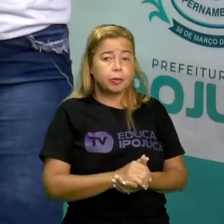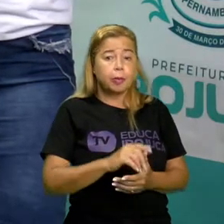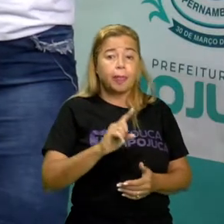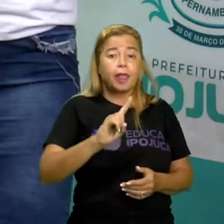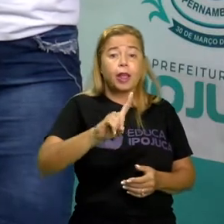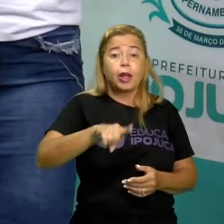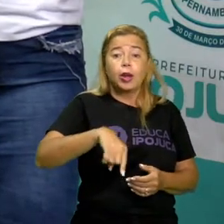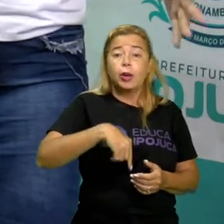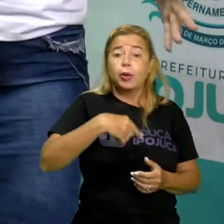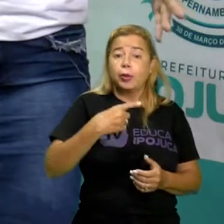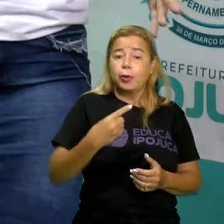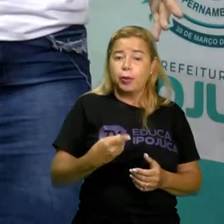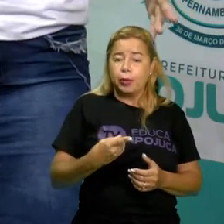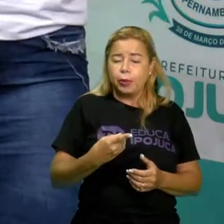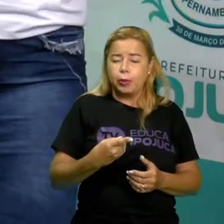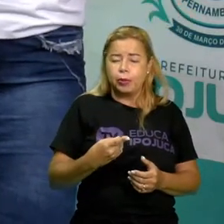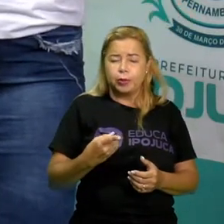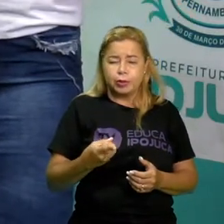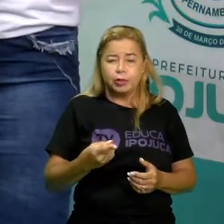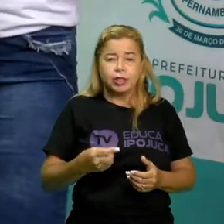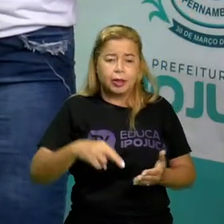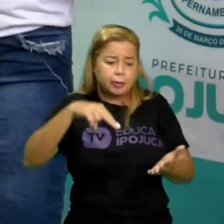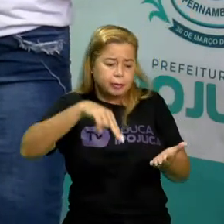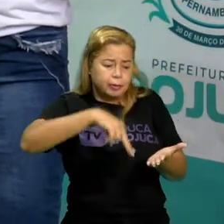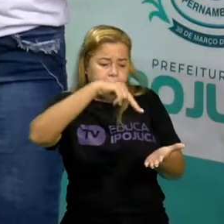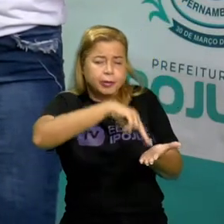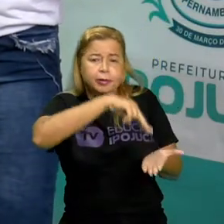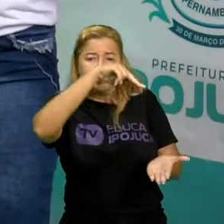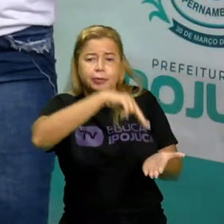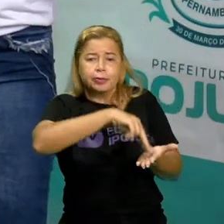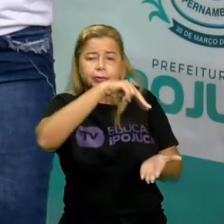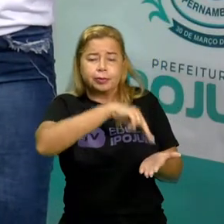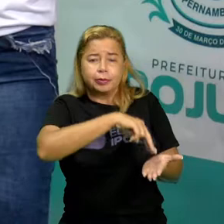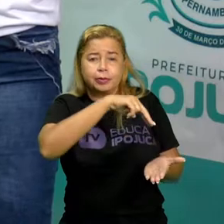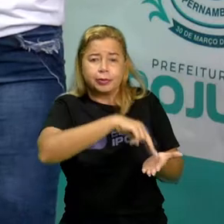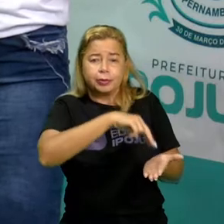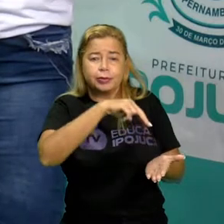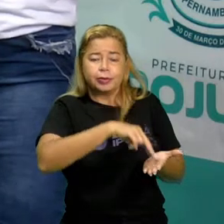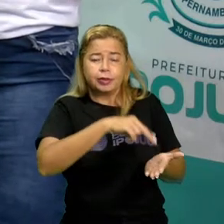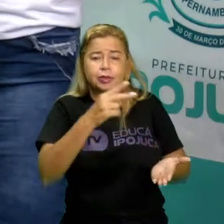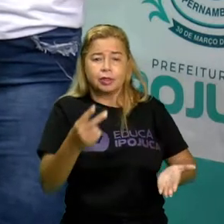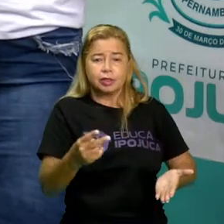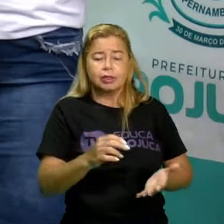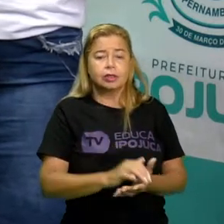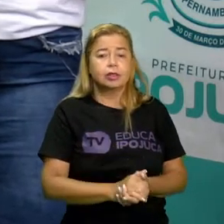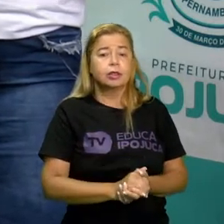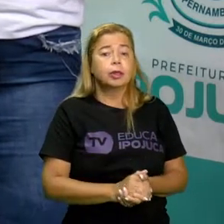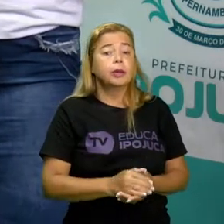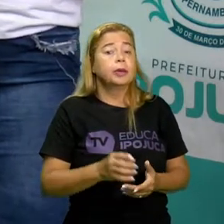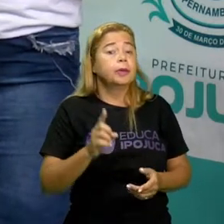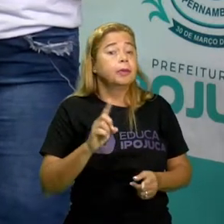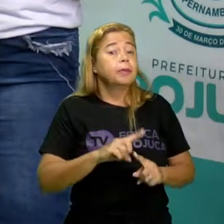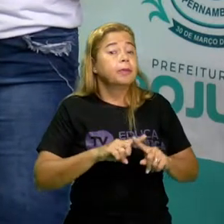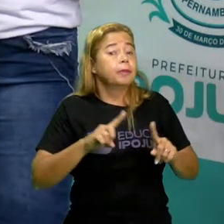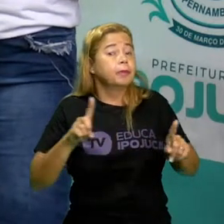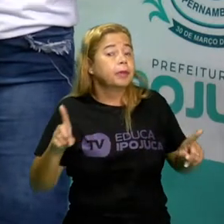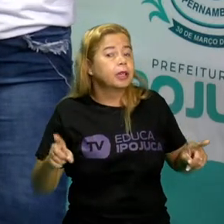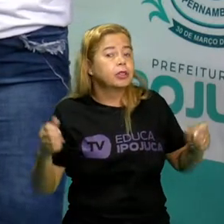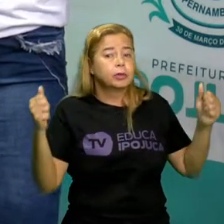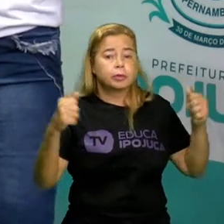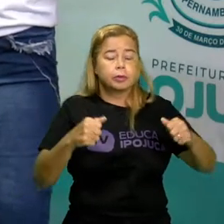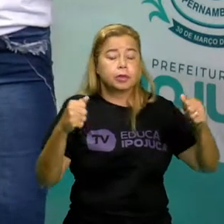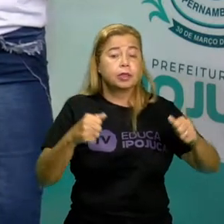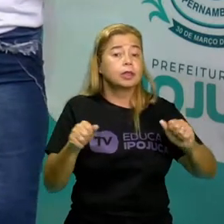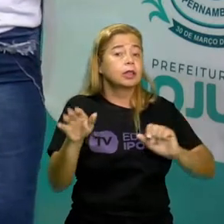fazer aquela total bagunça pulando em cima do colchão Mas, crianças, tomem bastante cuidado, certo?